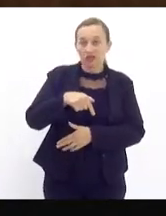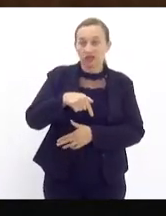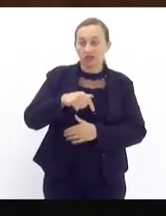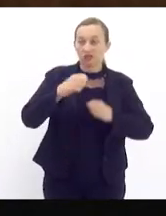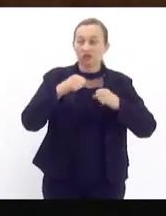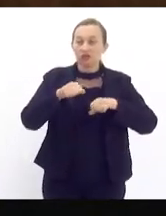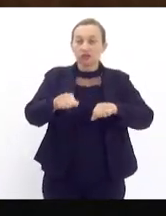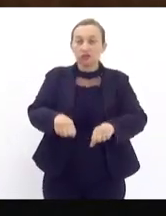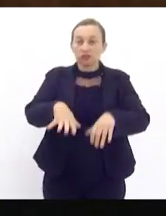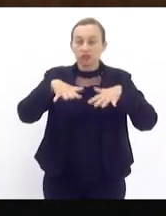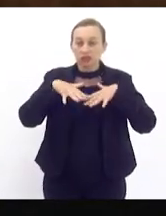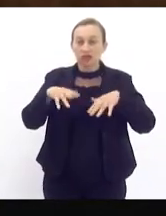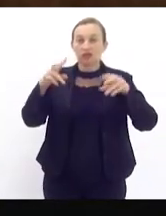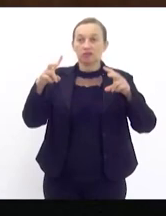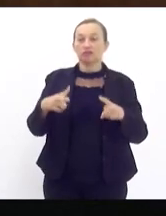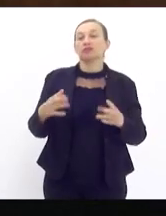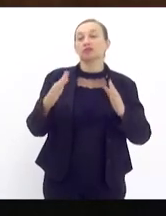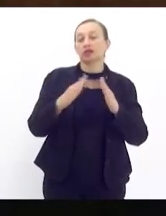essa questão